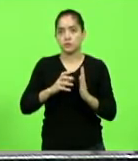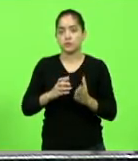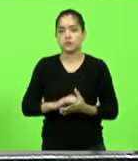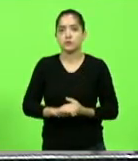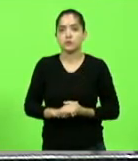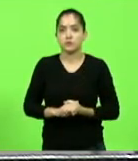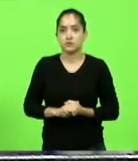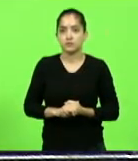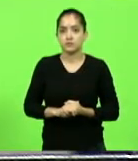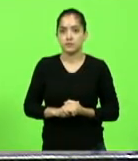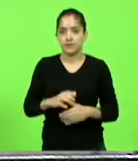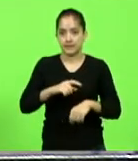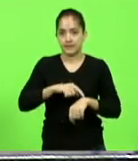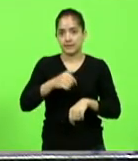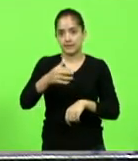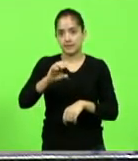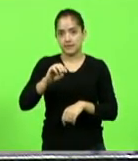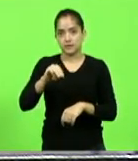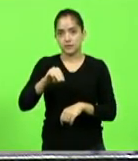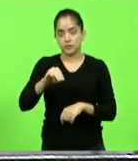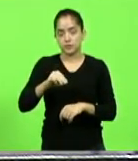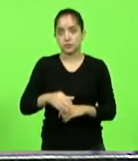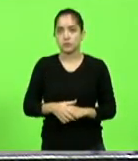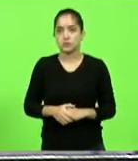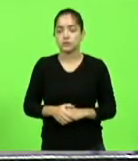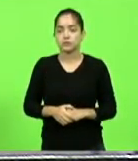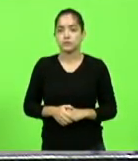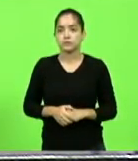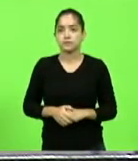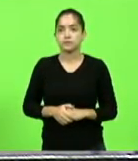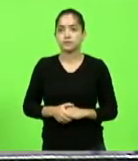dez minutos vossa excelência terá dez minutos deputado